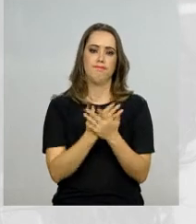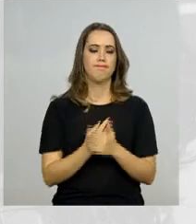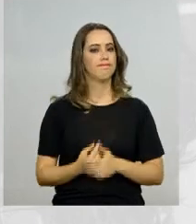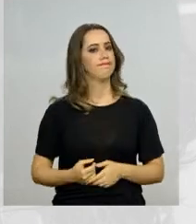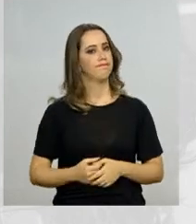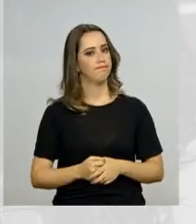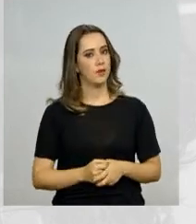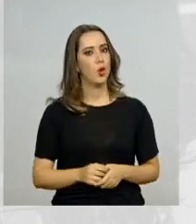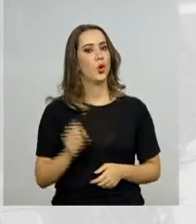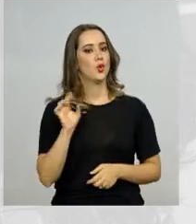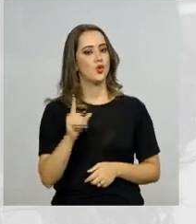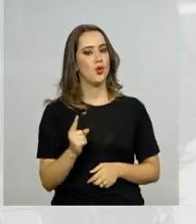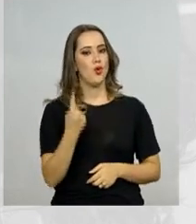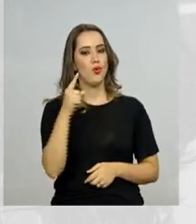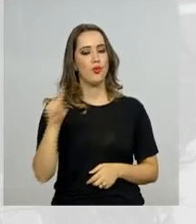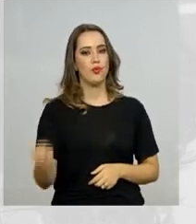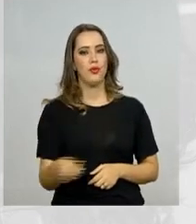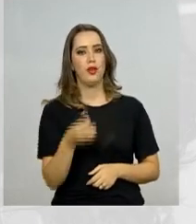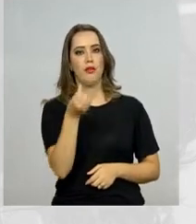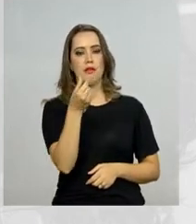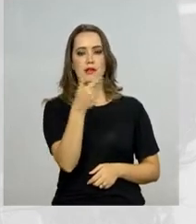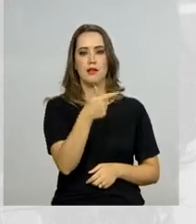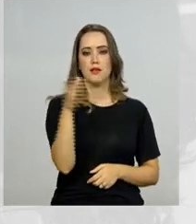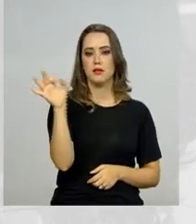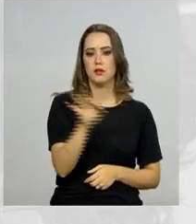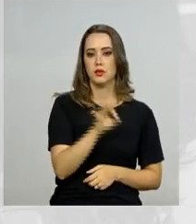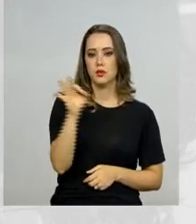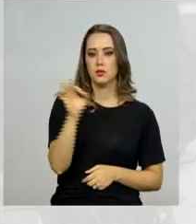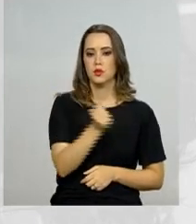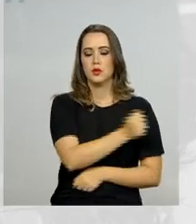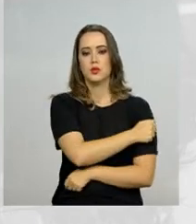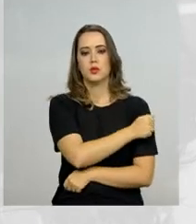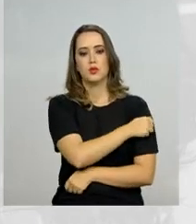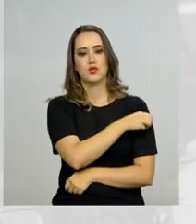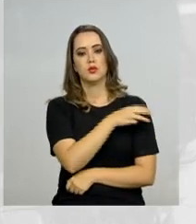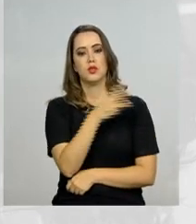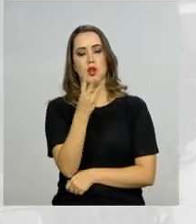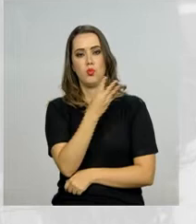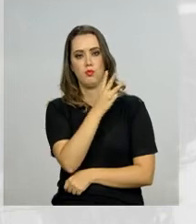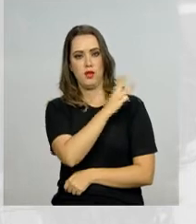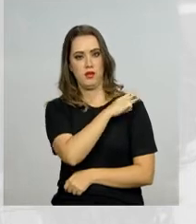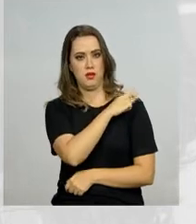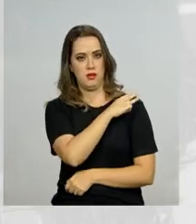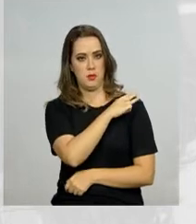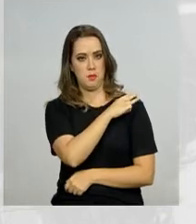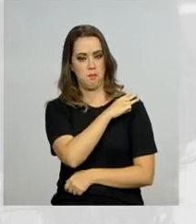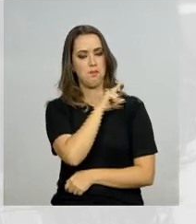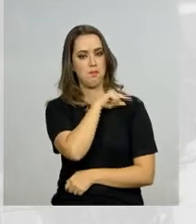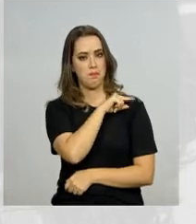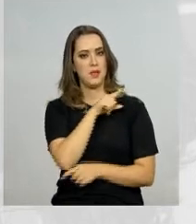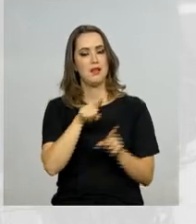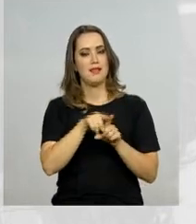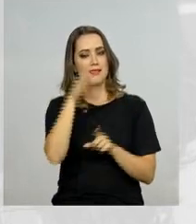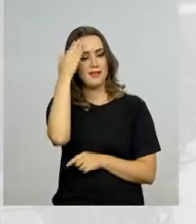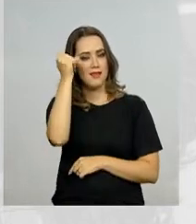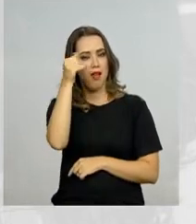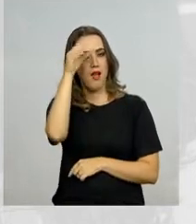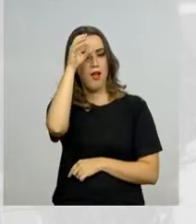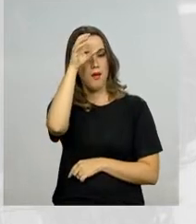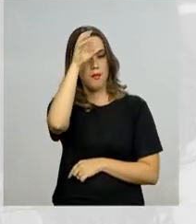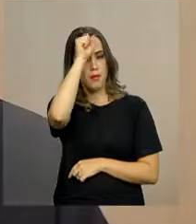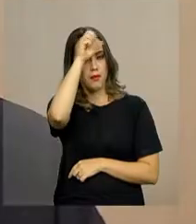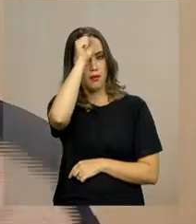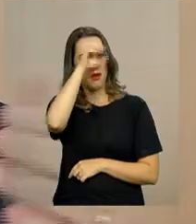,62% dos estudantes da terceira série do ensino médio alcançaram níveis de aprendizagem adequados em